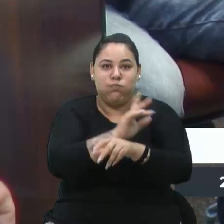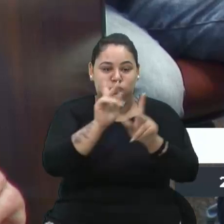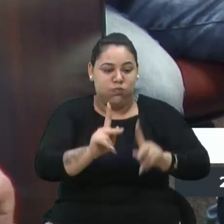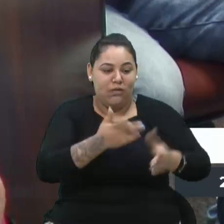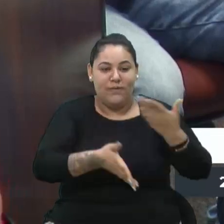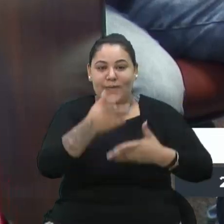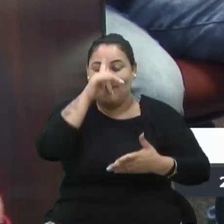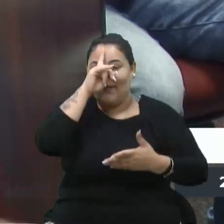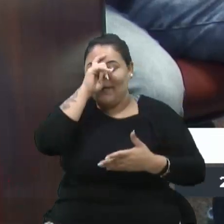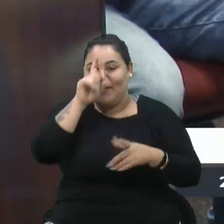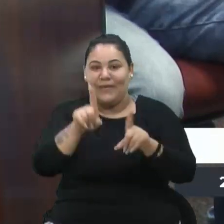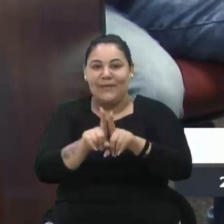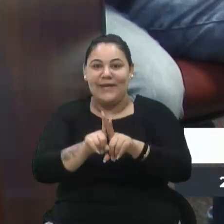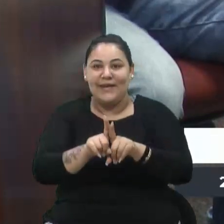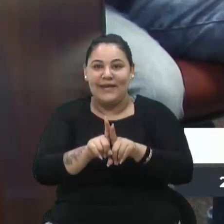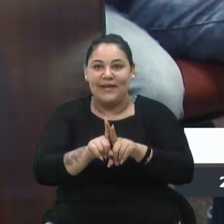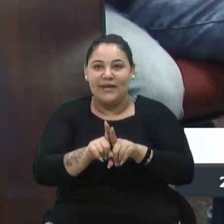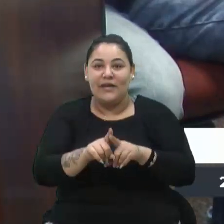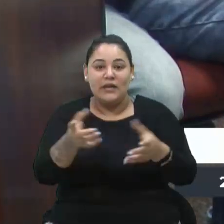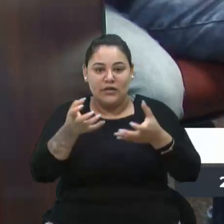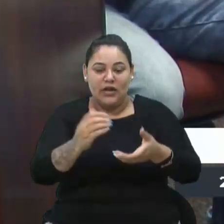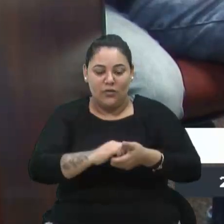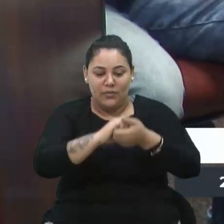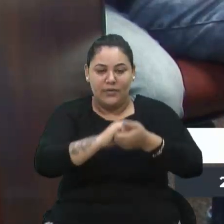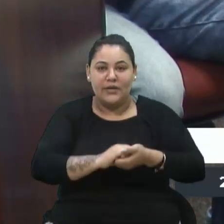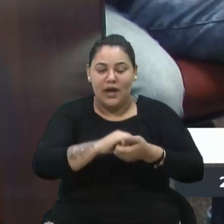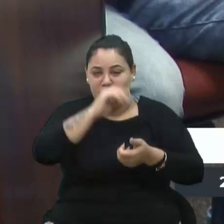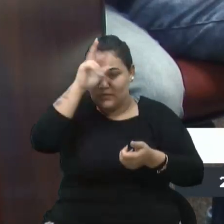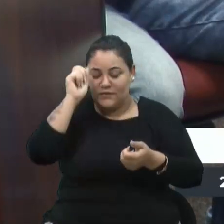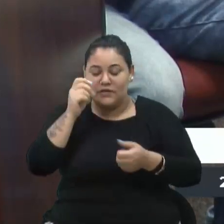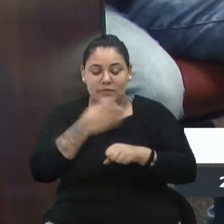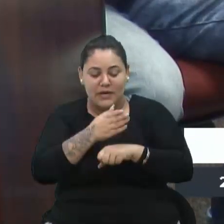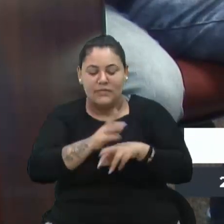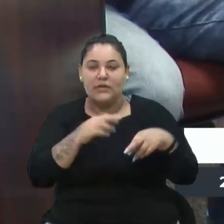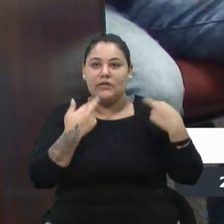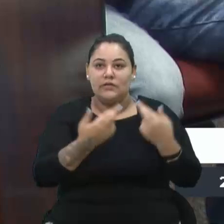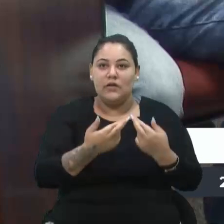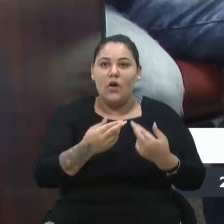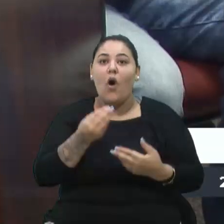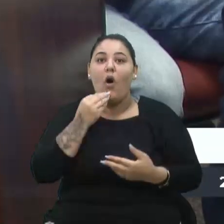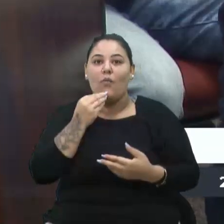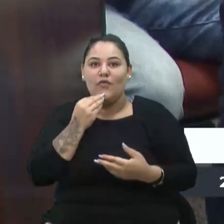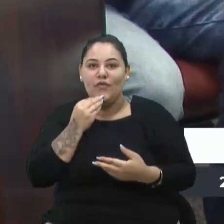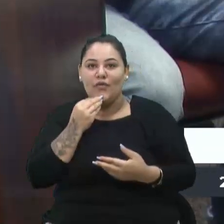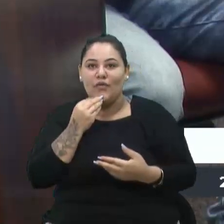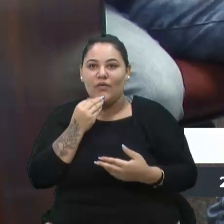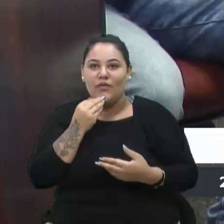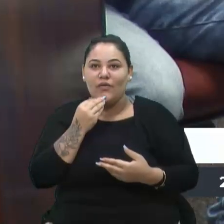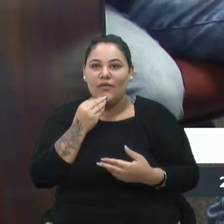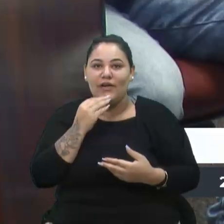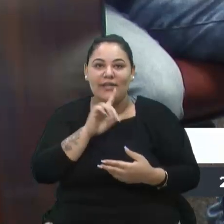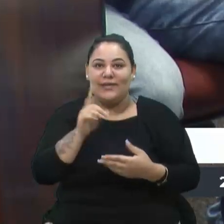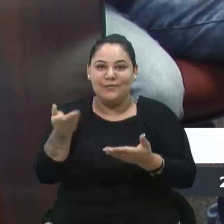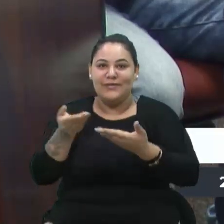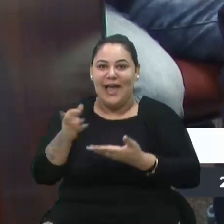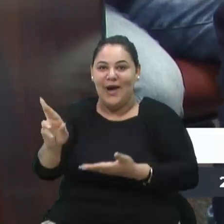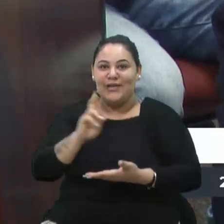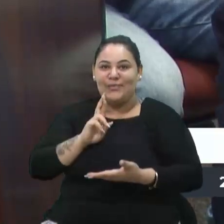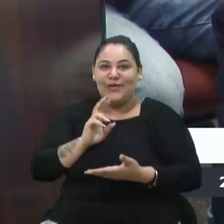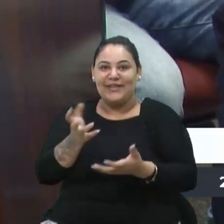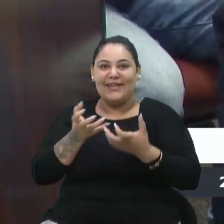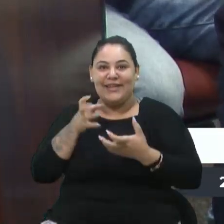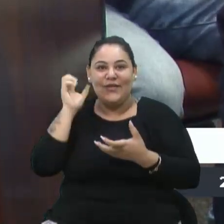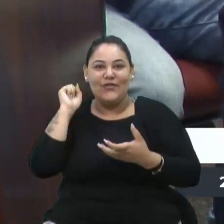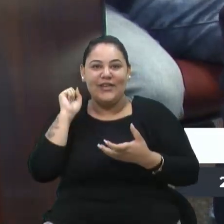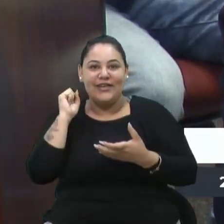E aqui eu gostaria de cumprimentar os prefeitos que estiveram ali. E realmente, claro, não deram as respostas que nós queríamos de